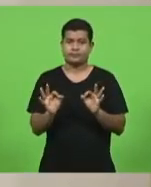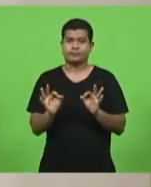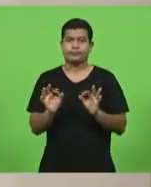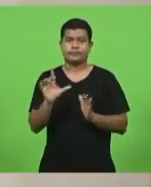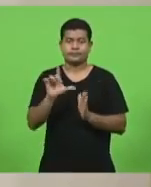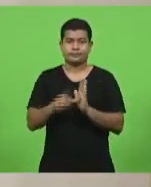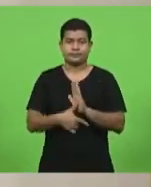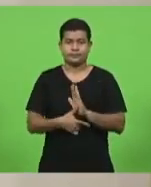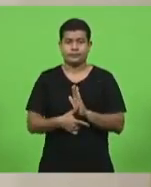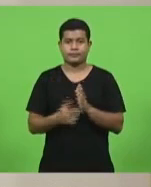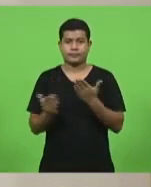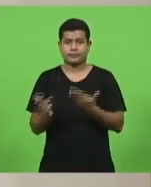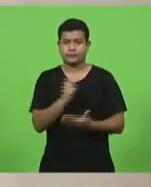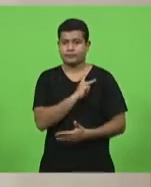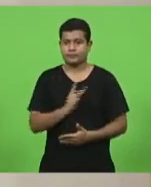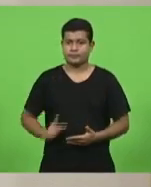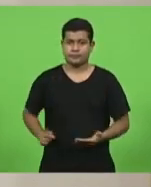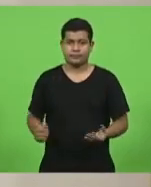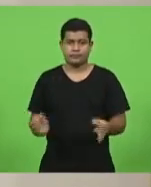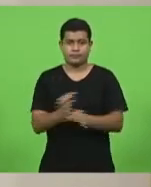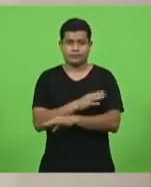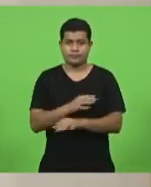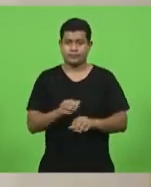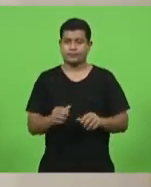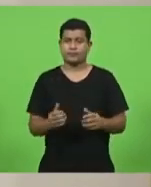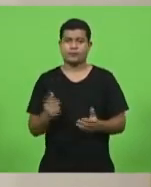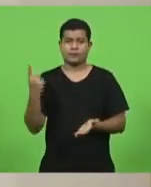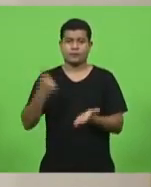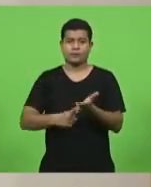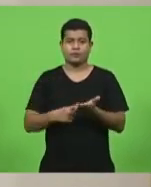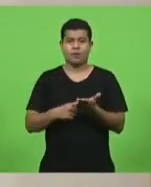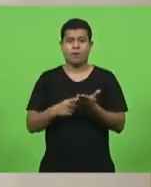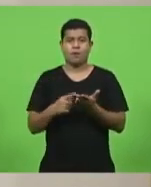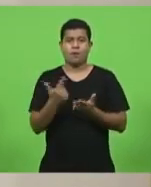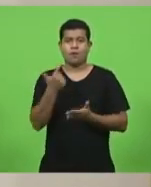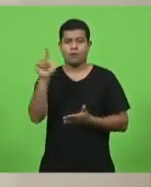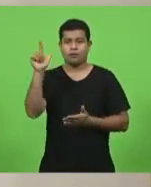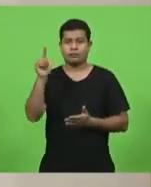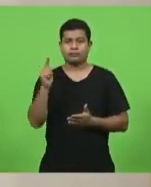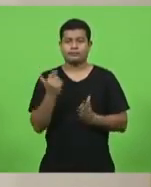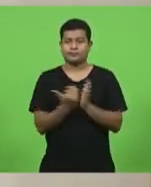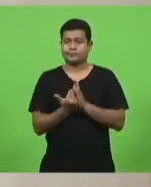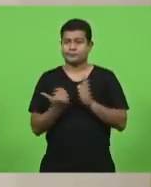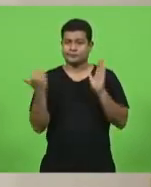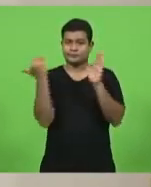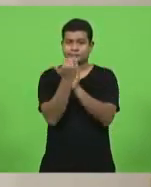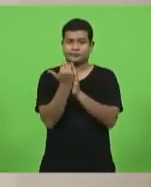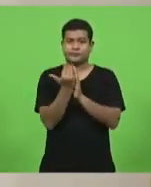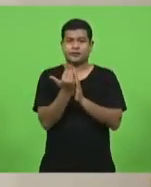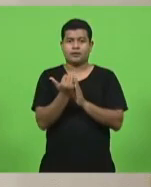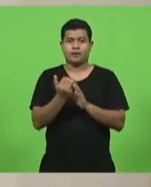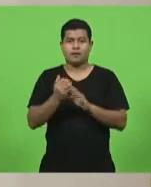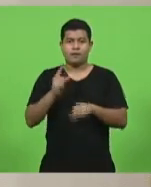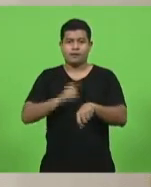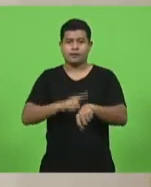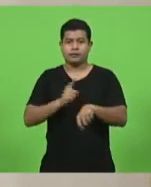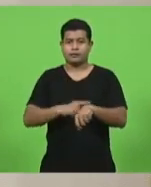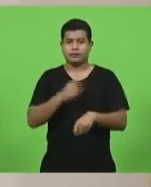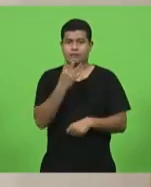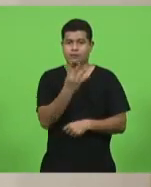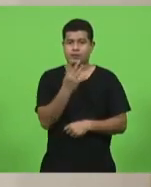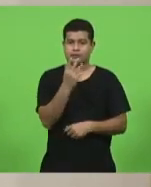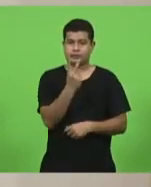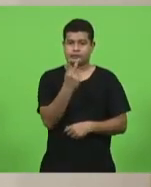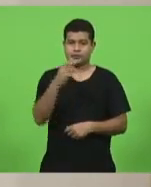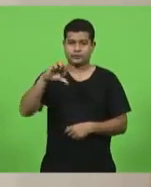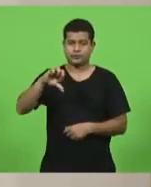Na sequência, o senhor presidente encerrou a sessão e convocou outra extraordinária para as 16 horas e 29